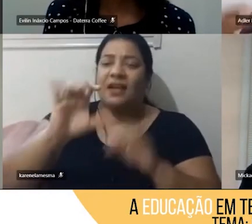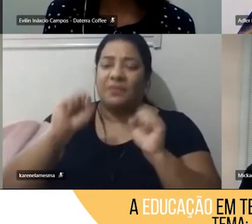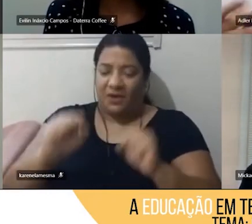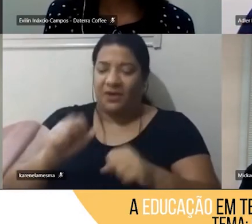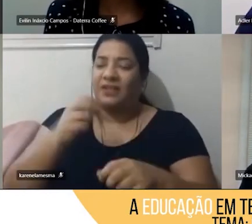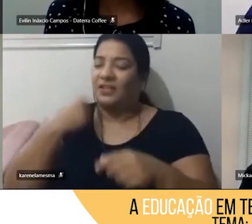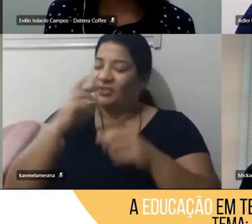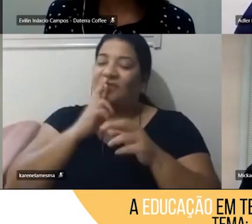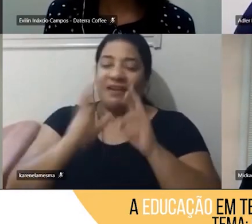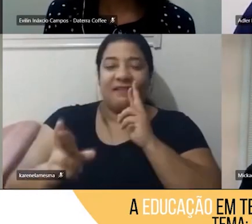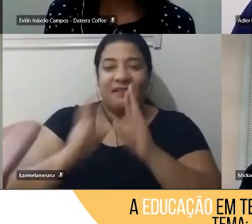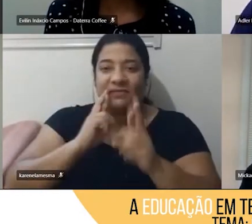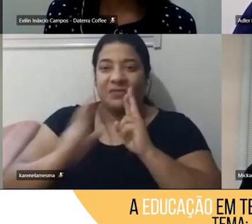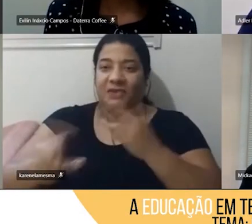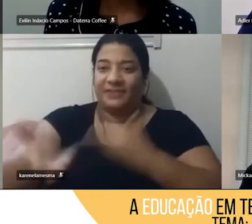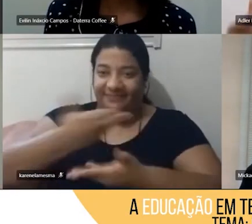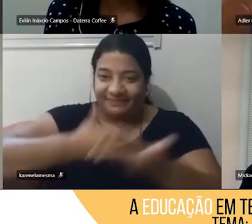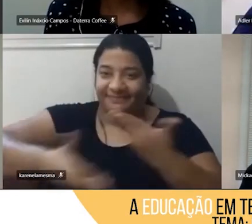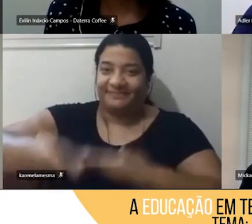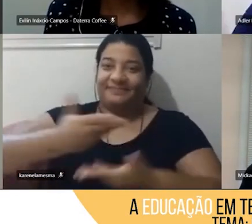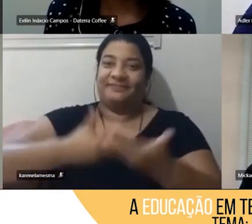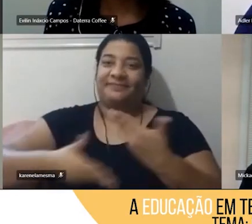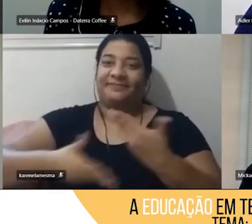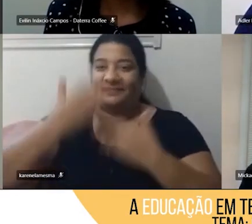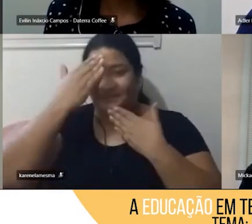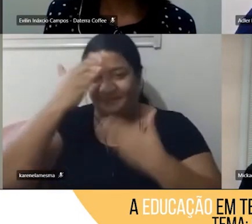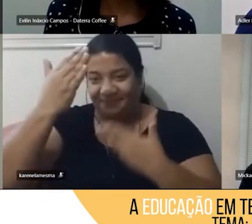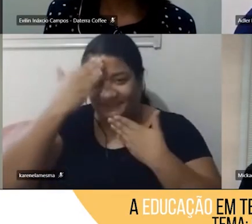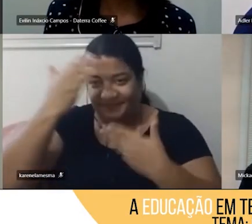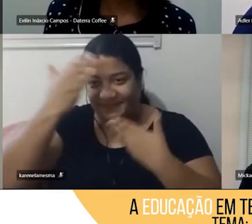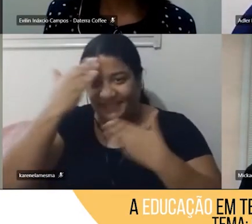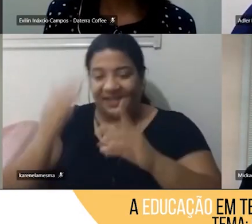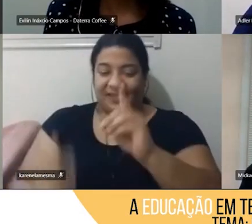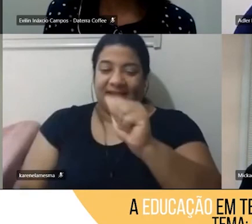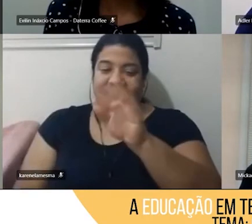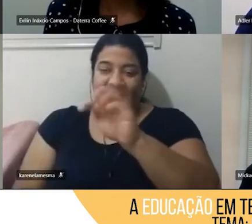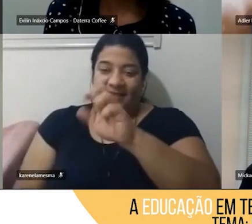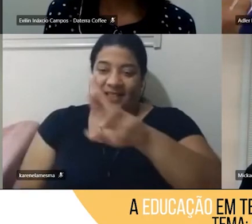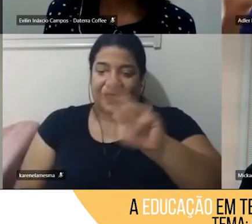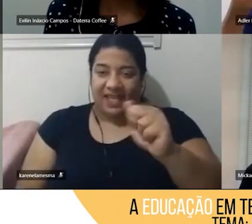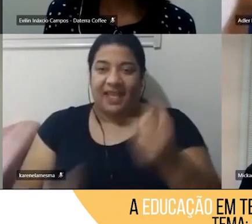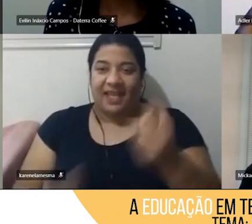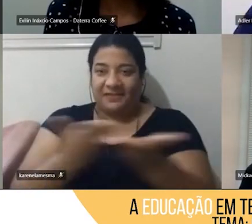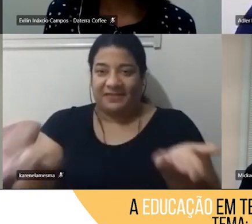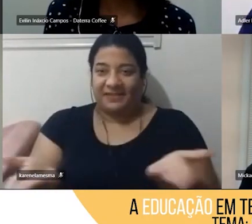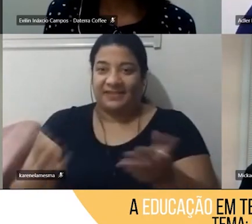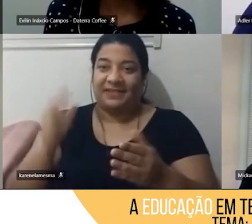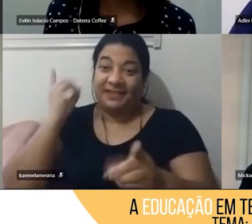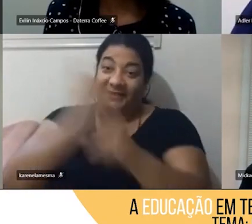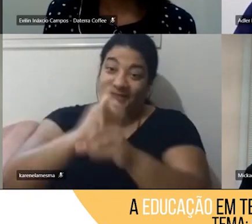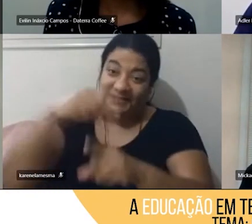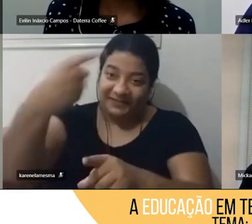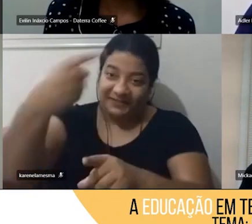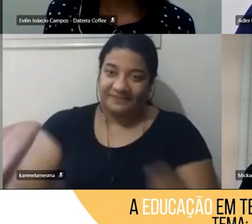tenta trocar o máximo que a gente puder. Muito obrigado também a da terra e a todos aí. Até a próxima, galera.